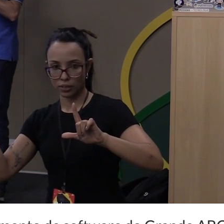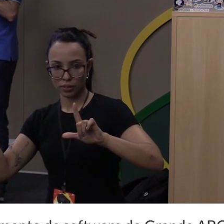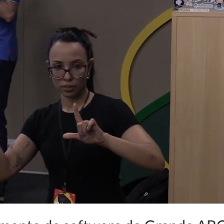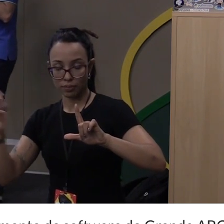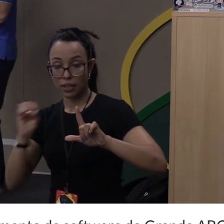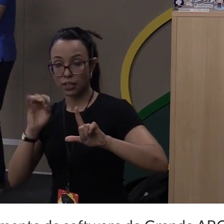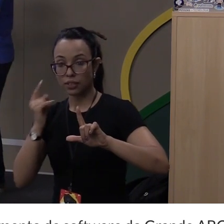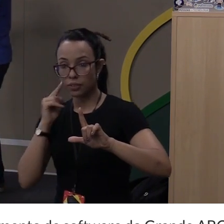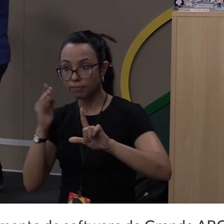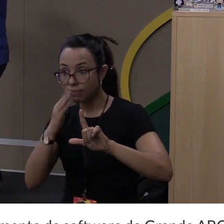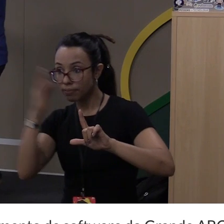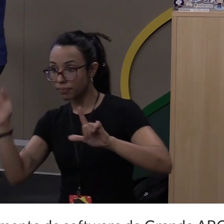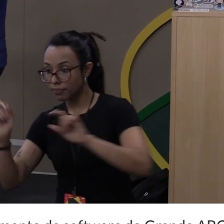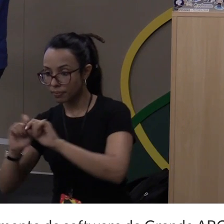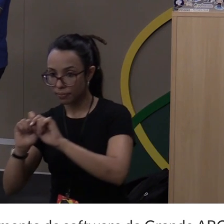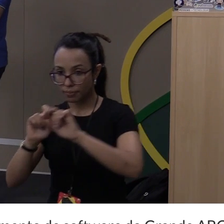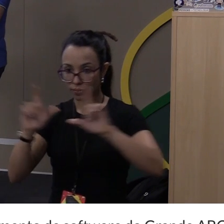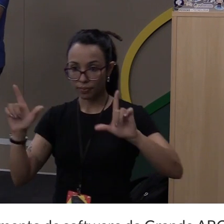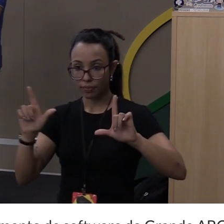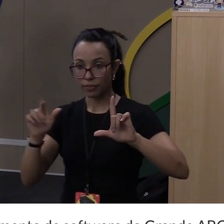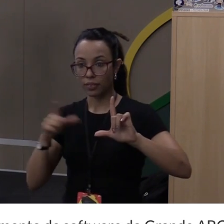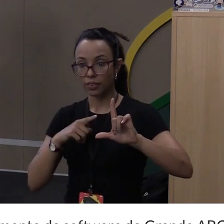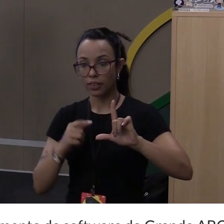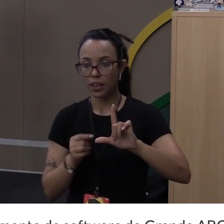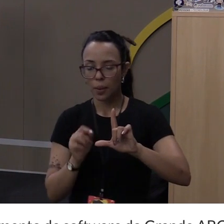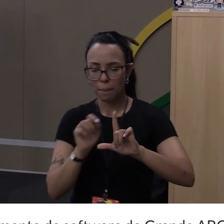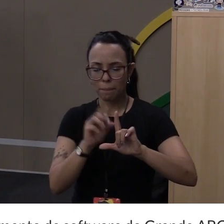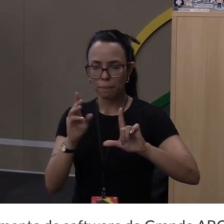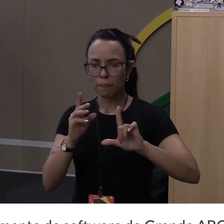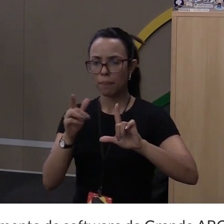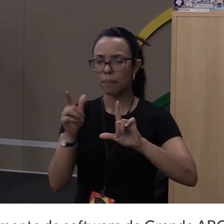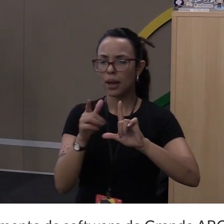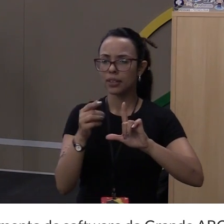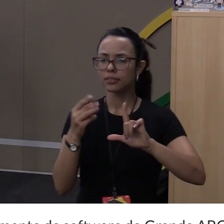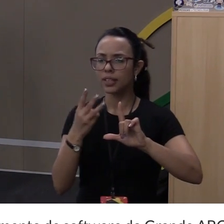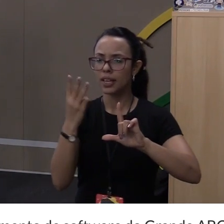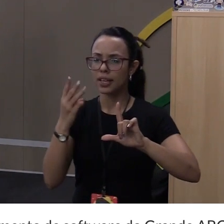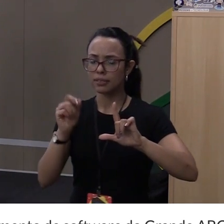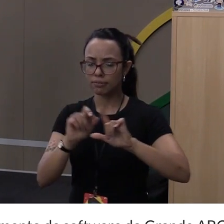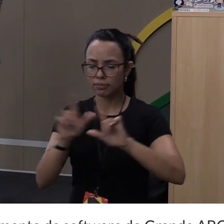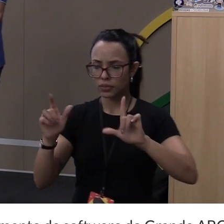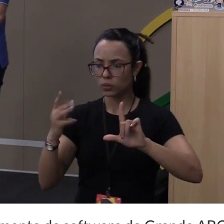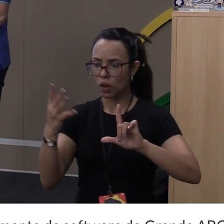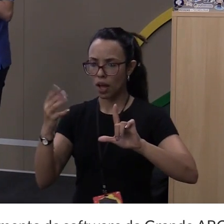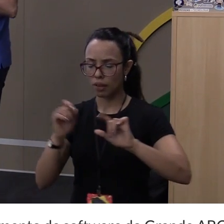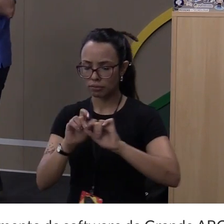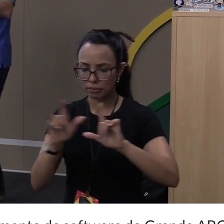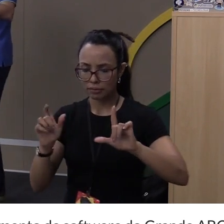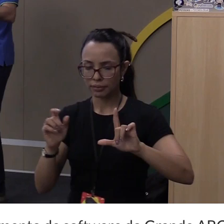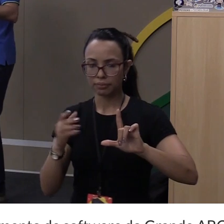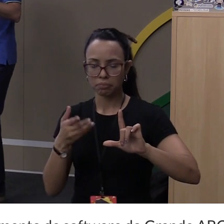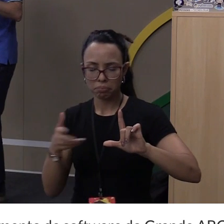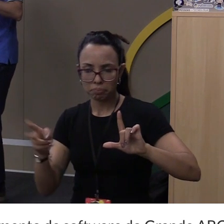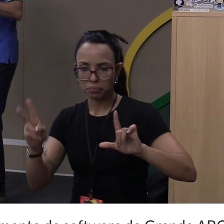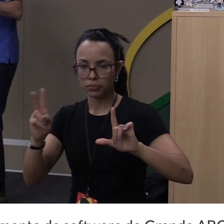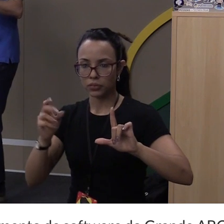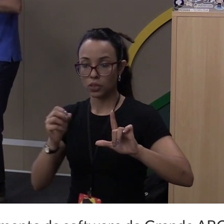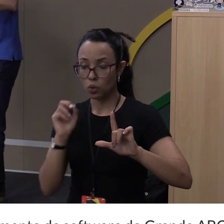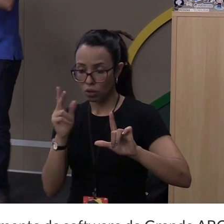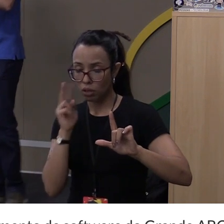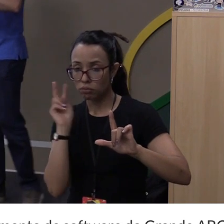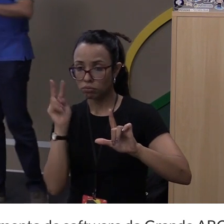para a próxima página, você vai ver que vai estar lá, página igual a 3, página igual a 4. Legal! Você consegue ver o padrão.